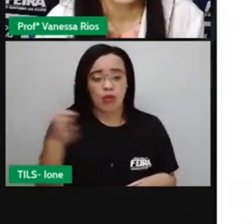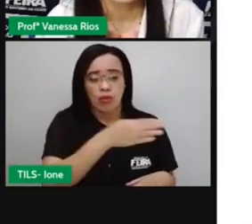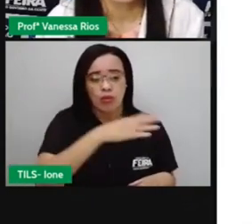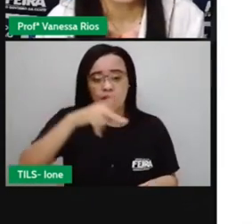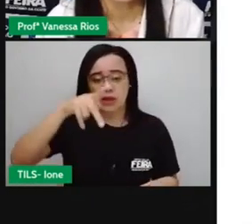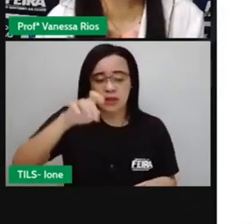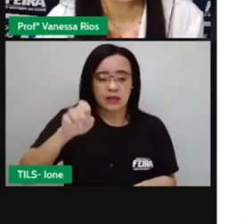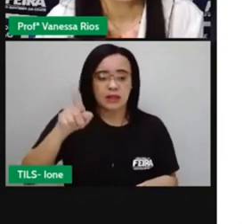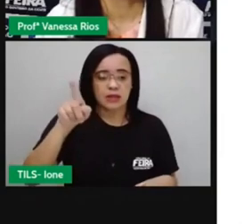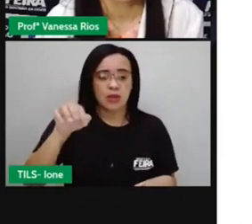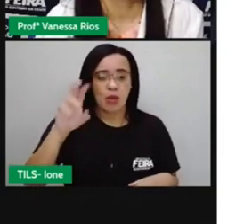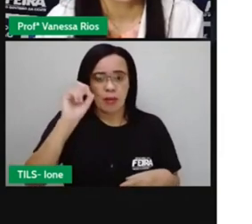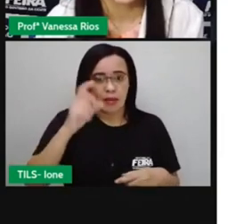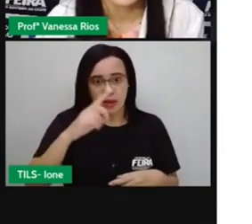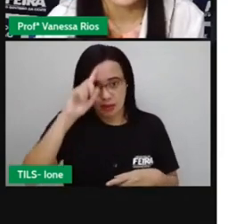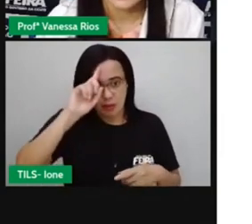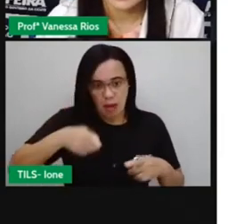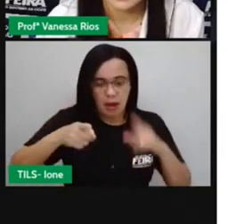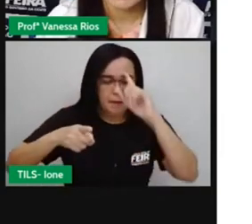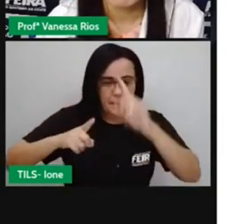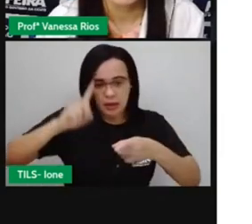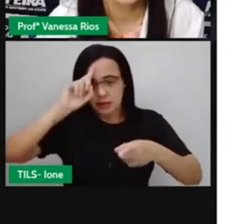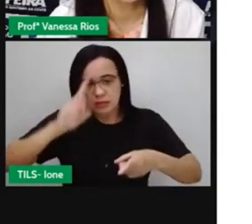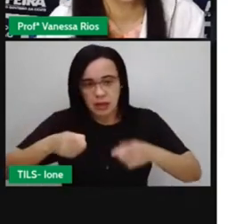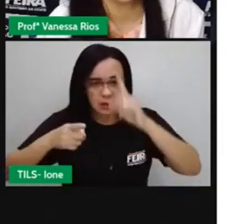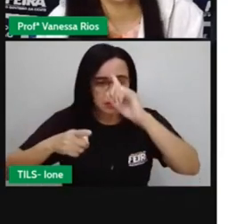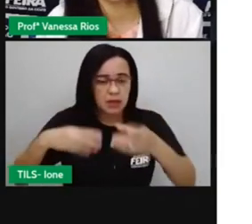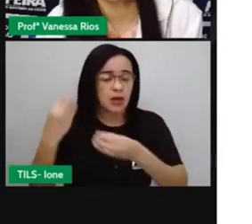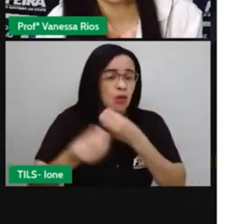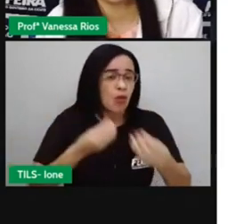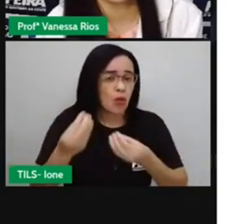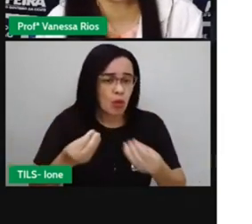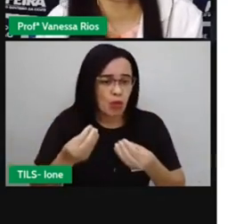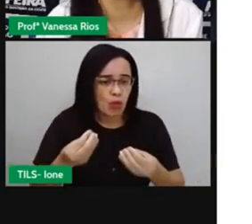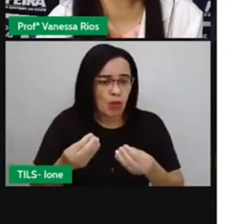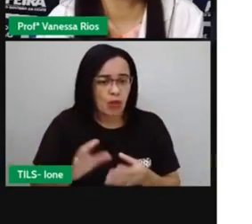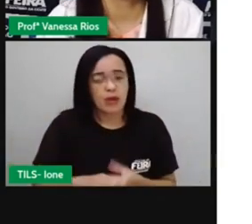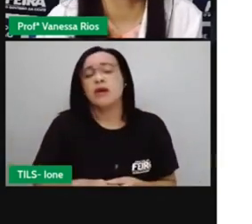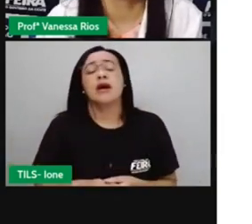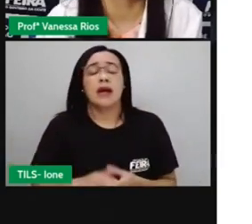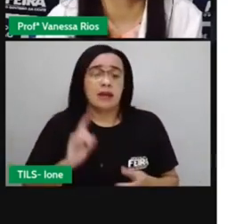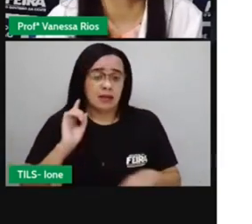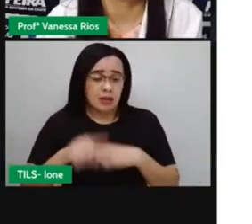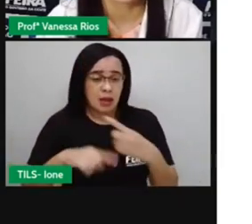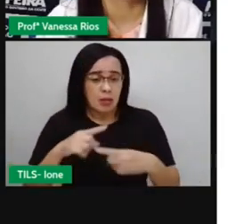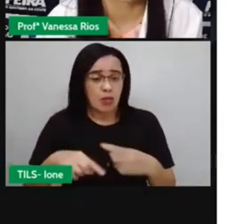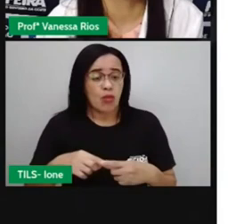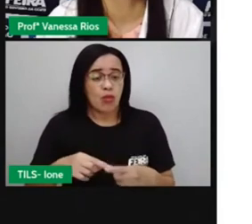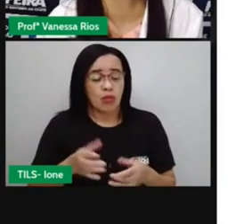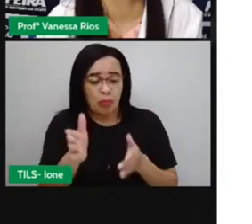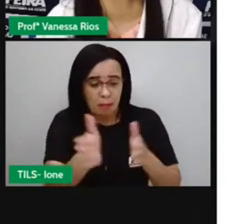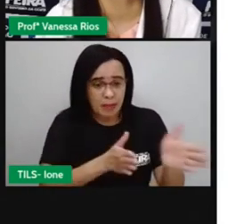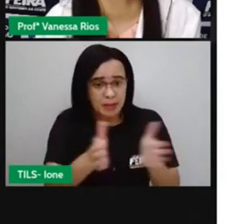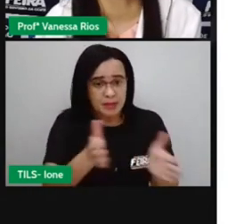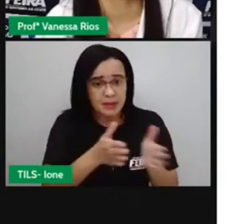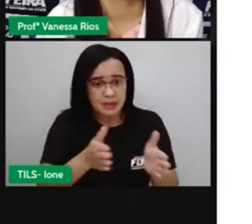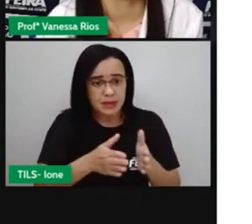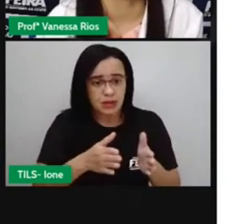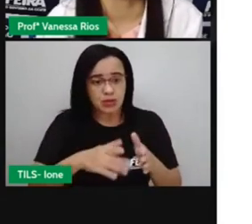monárquico começou a entrar em decadência logo após o fim da Guerra do Paraguai em